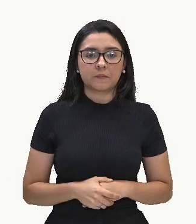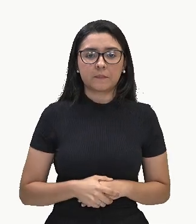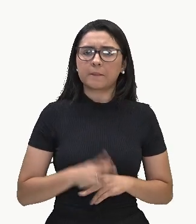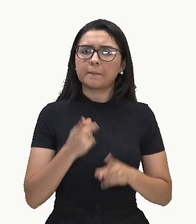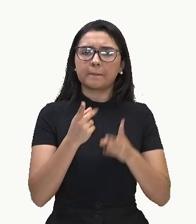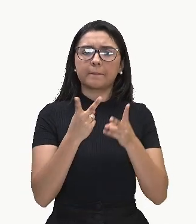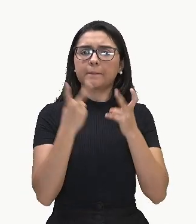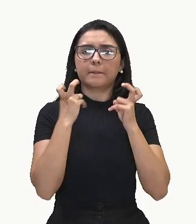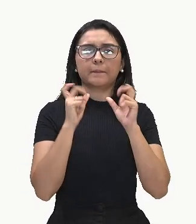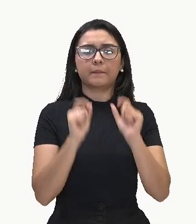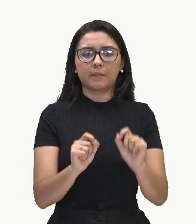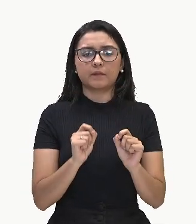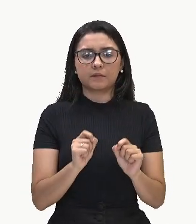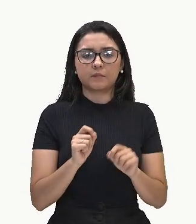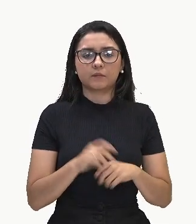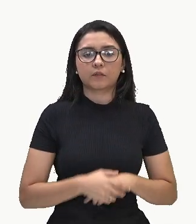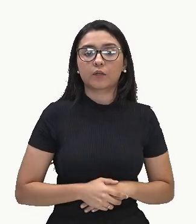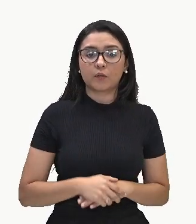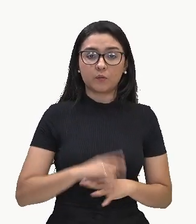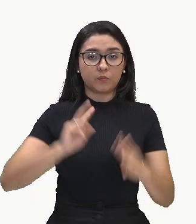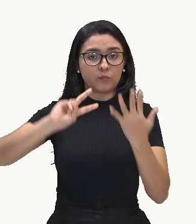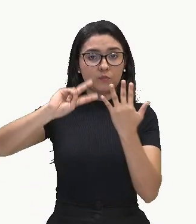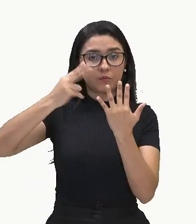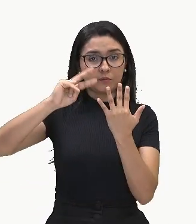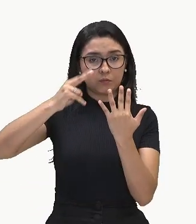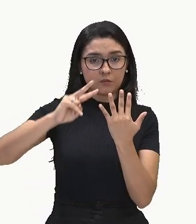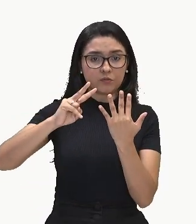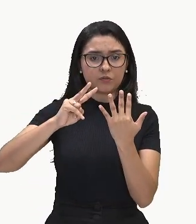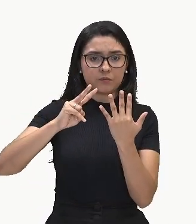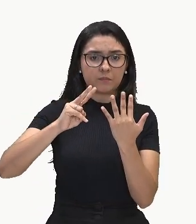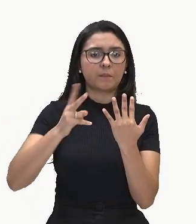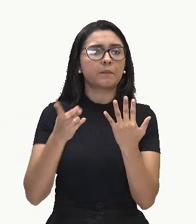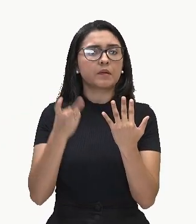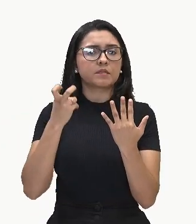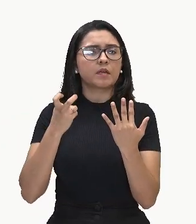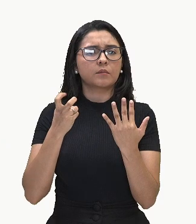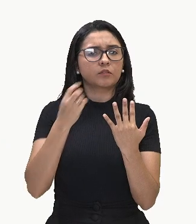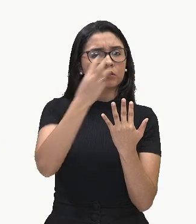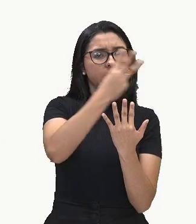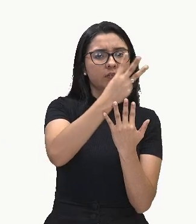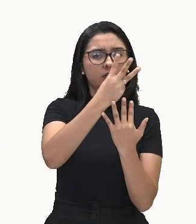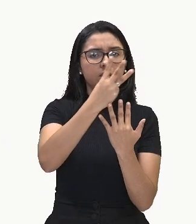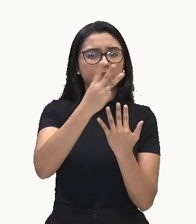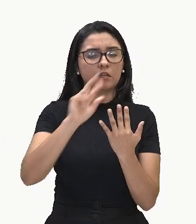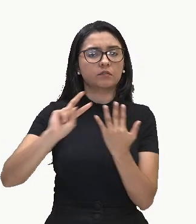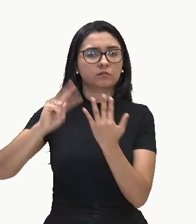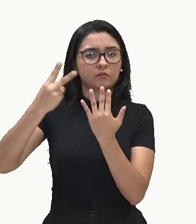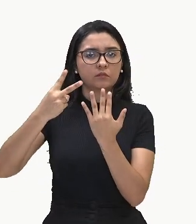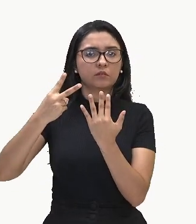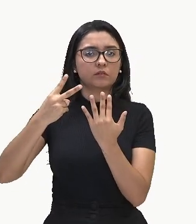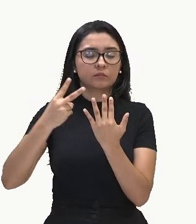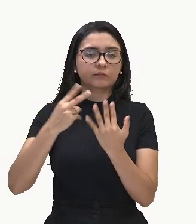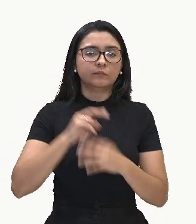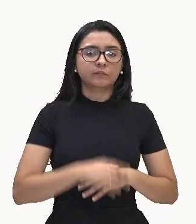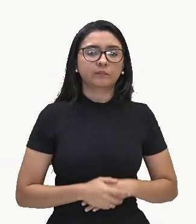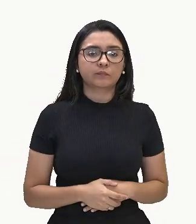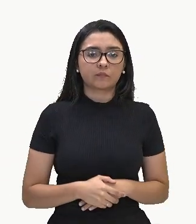Observe que o meu expoente, ó, ele vai diminuindo, certo? Então, agora,